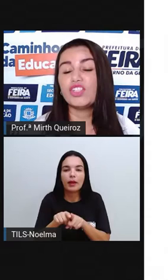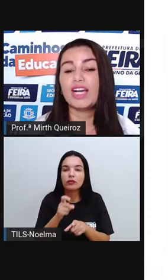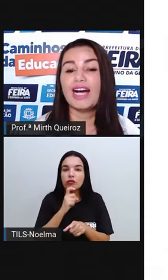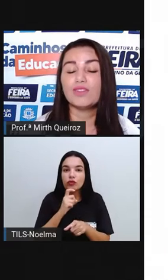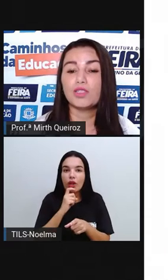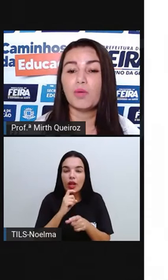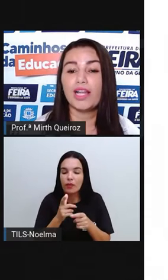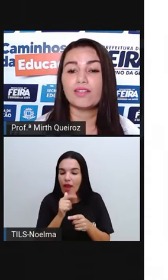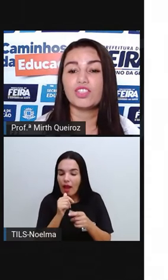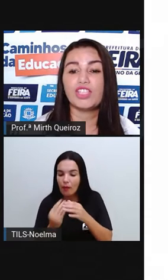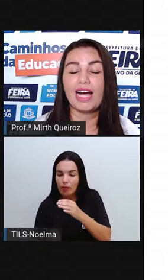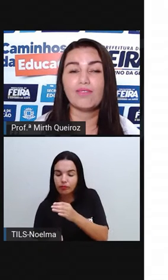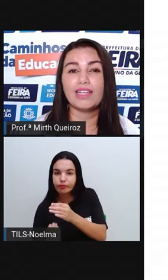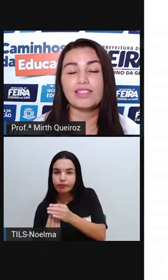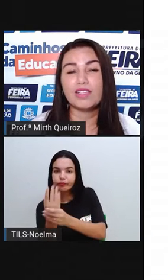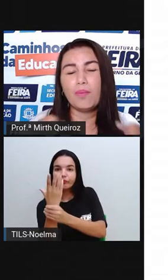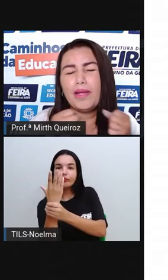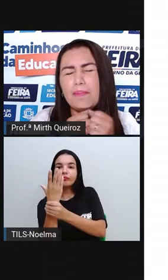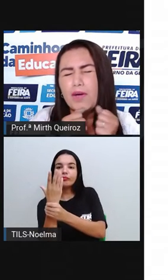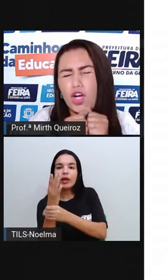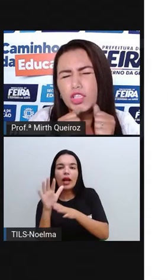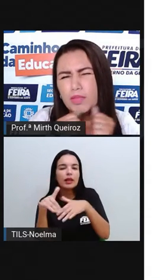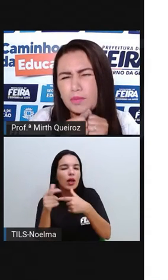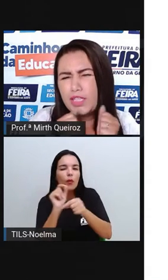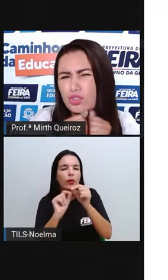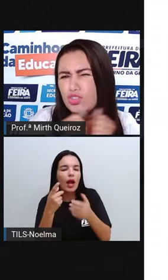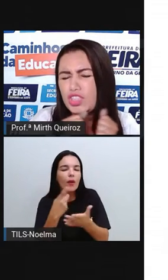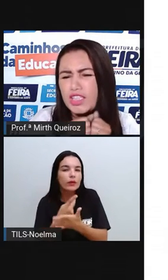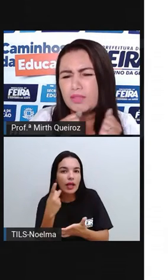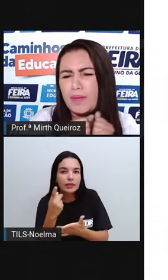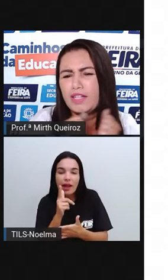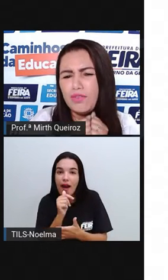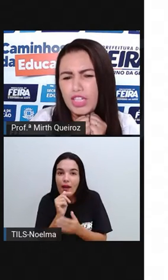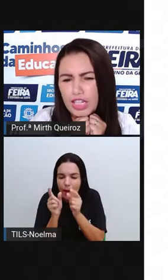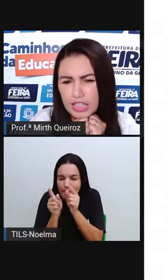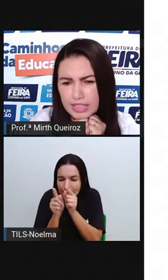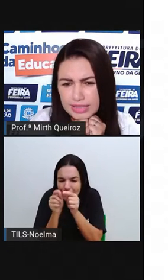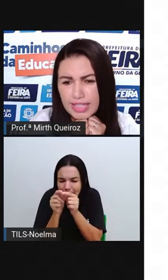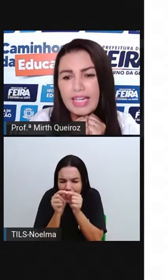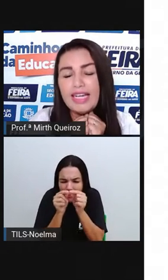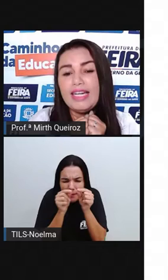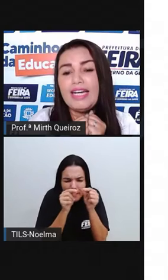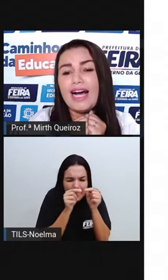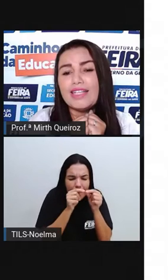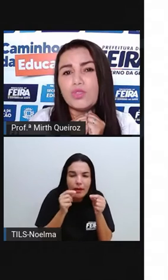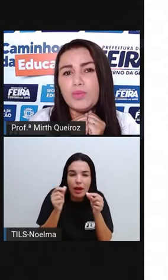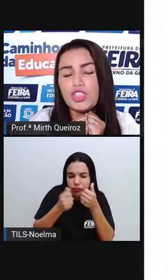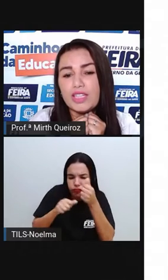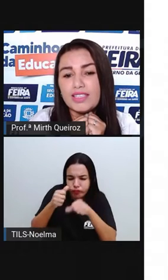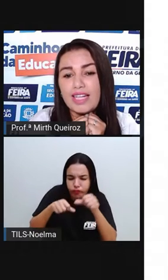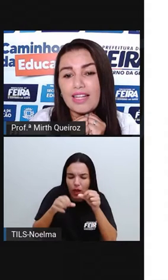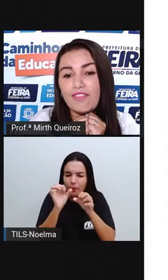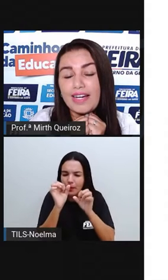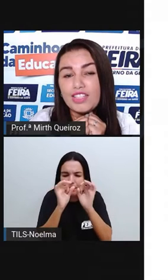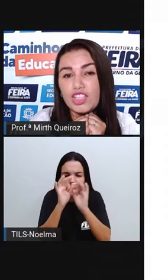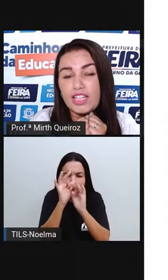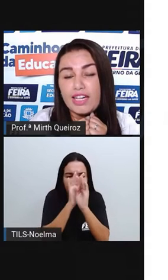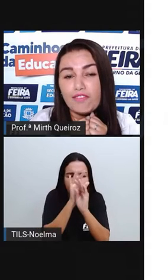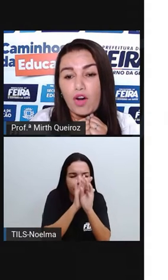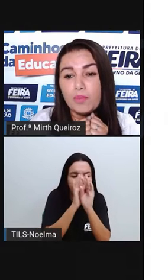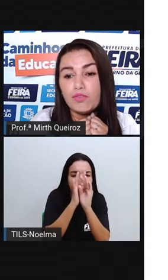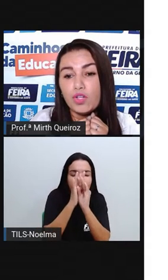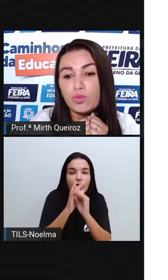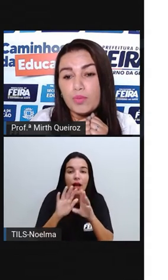Neste caso, as moléculas de água, elas estão bem próximas, bem juntinhas, bem unidas e a substância, ela vai